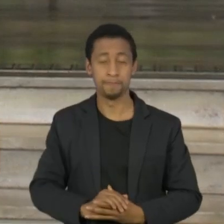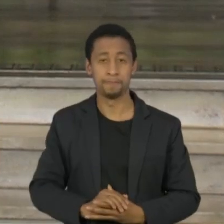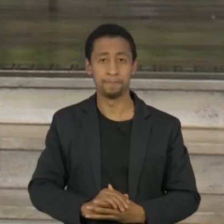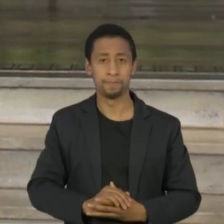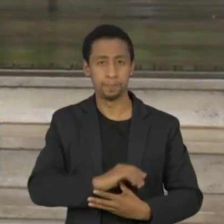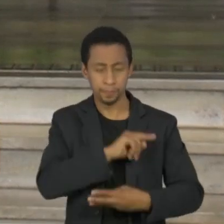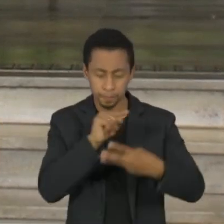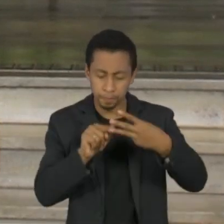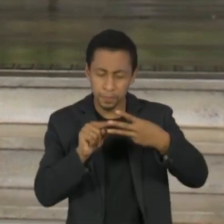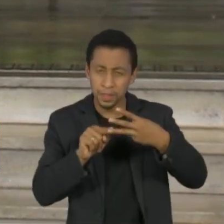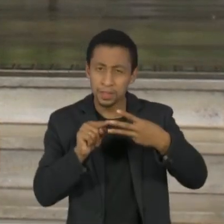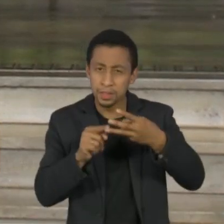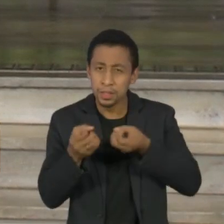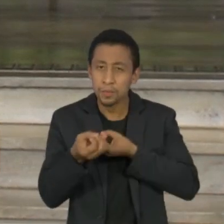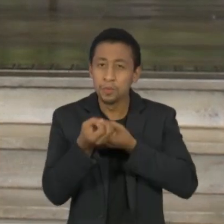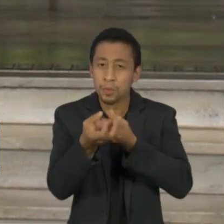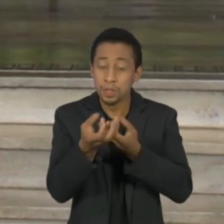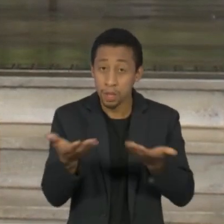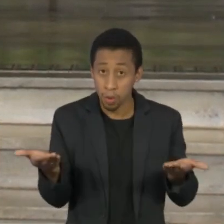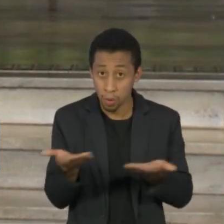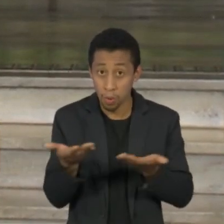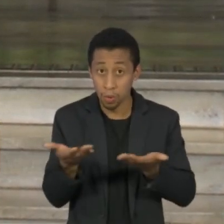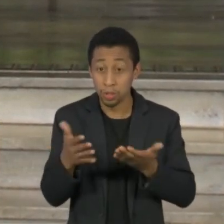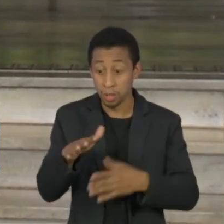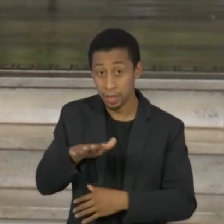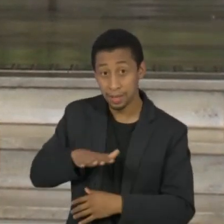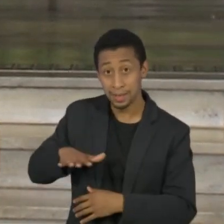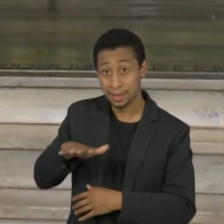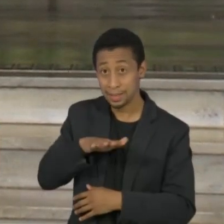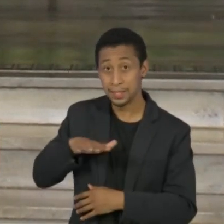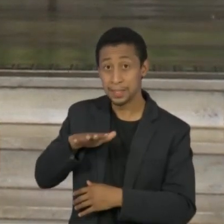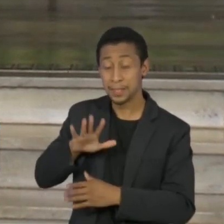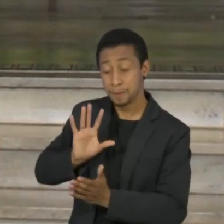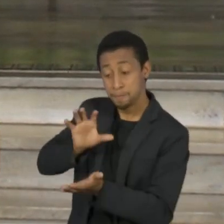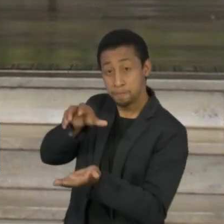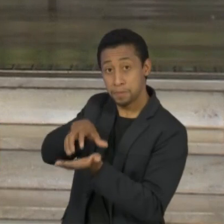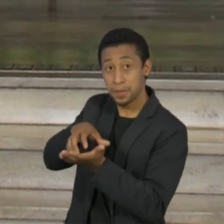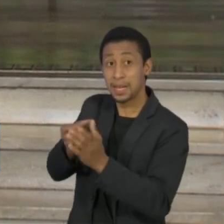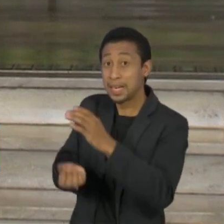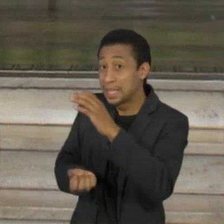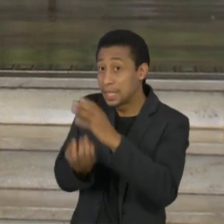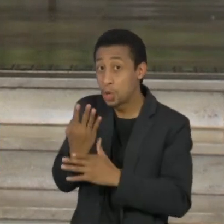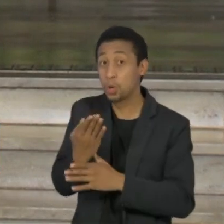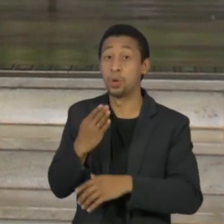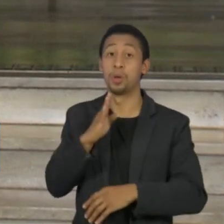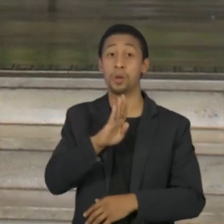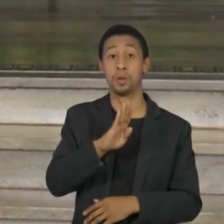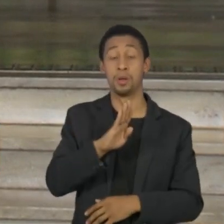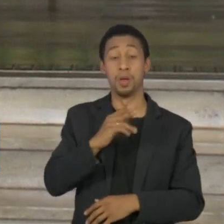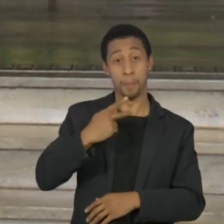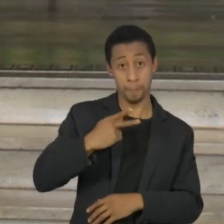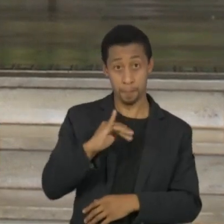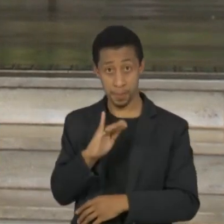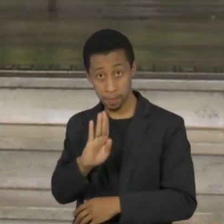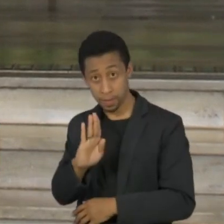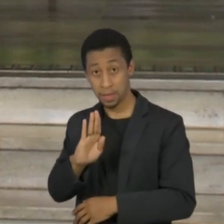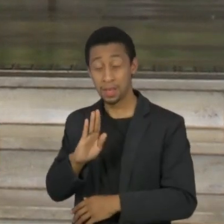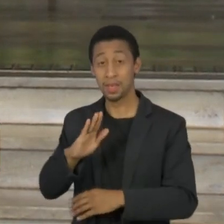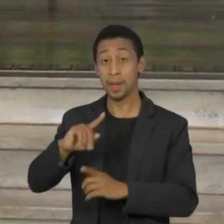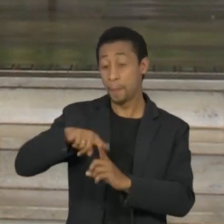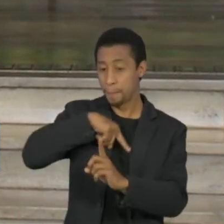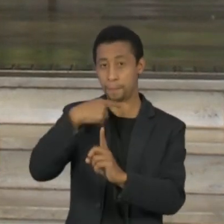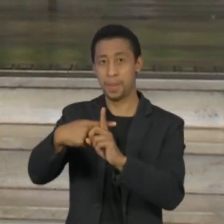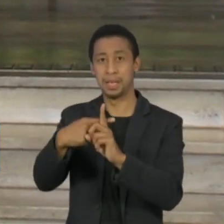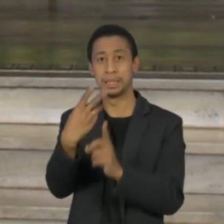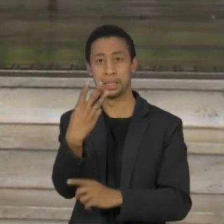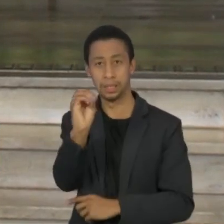A informação de hoje, a Fundação SEAD cria o PIB mais 30. O PIB mais 30 foi criado para auxiliar